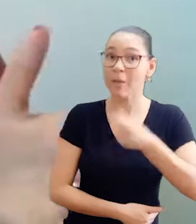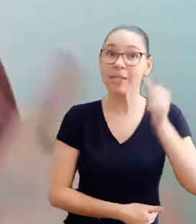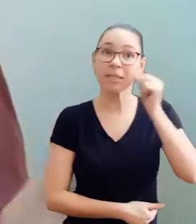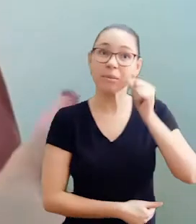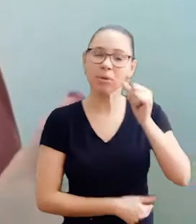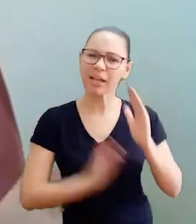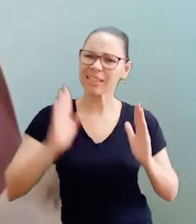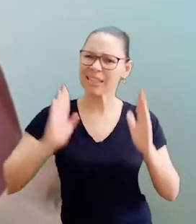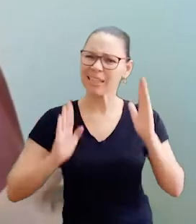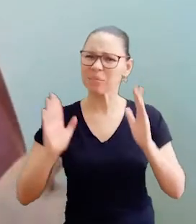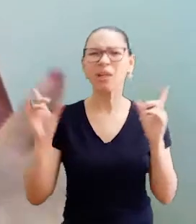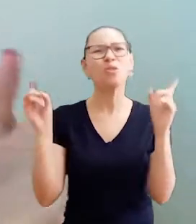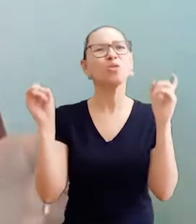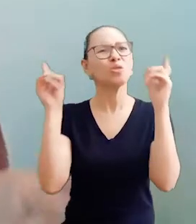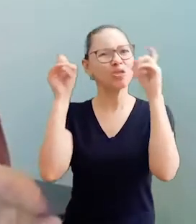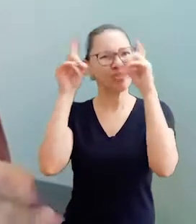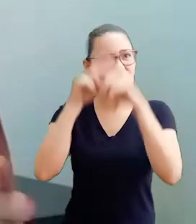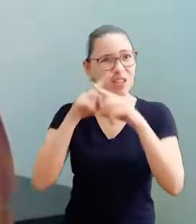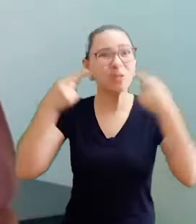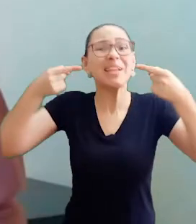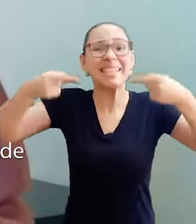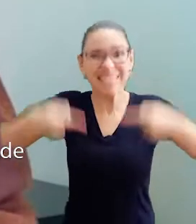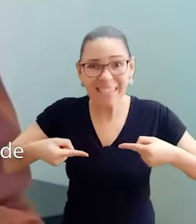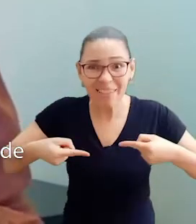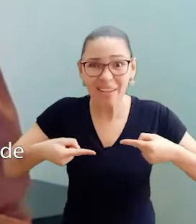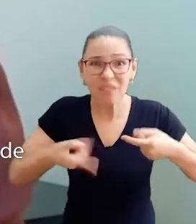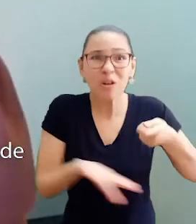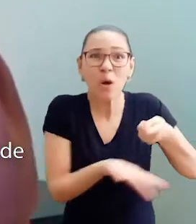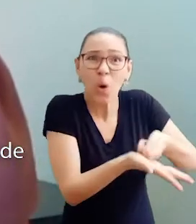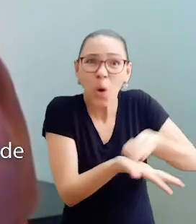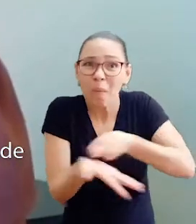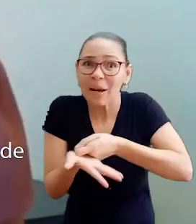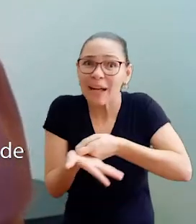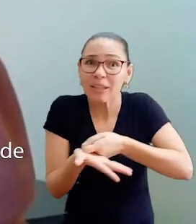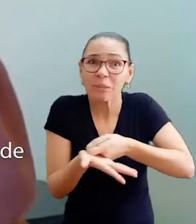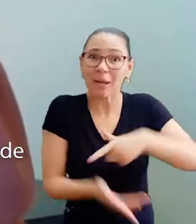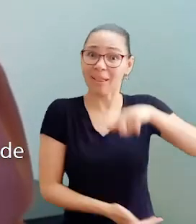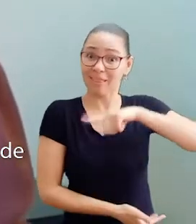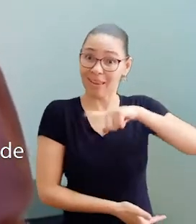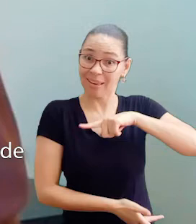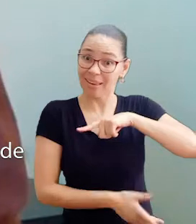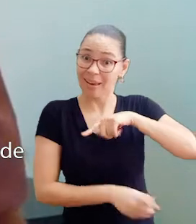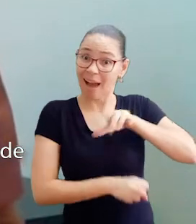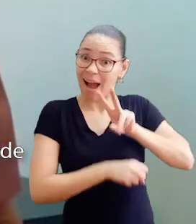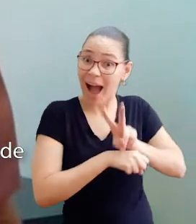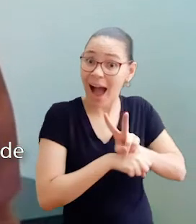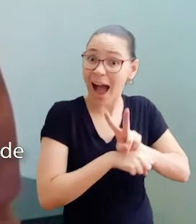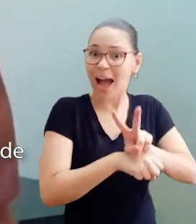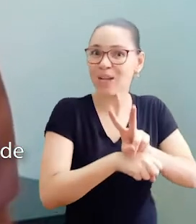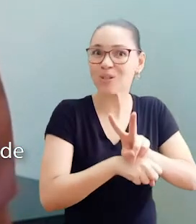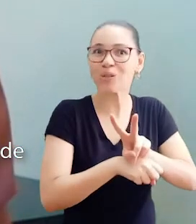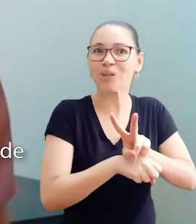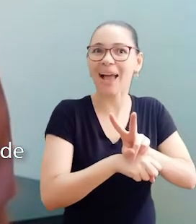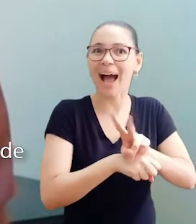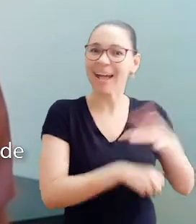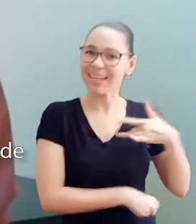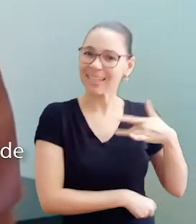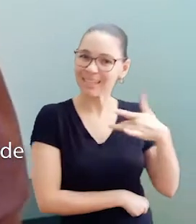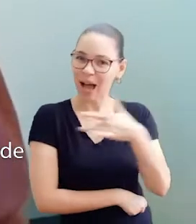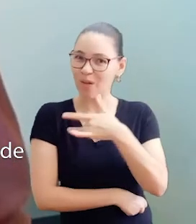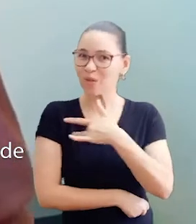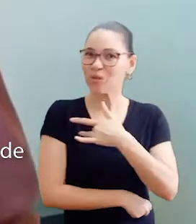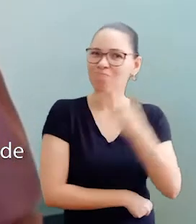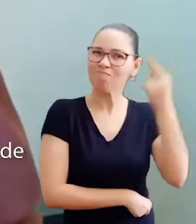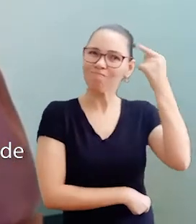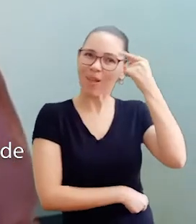um cenário tão complexo e desafiador, têm sido igualmente exigidos diante dos impactos à saúde mental